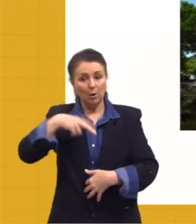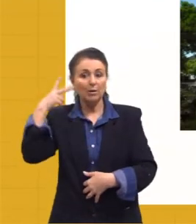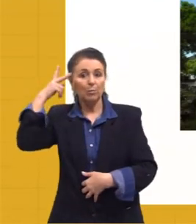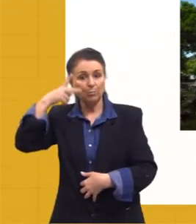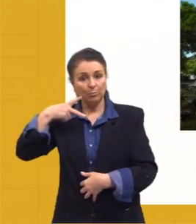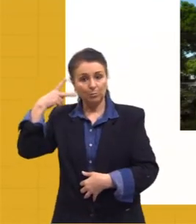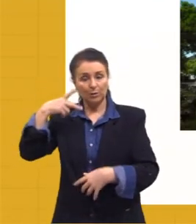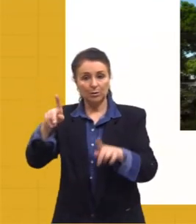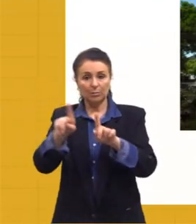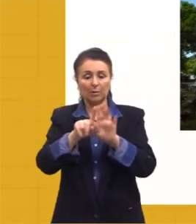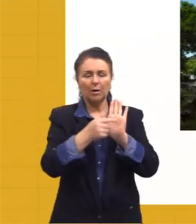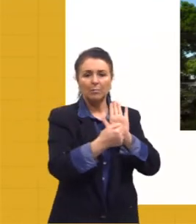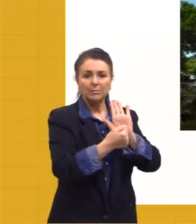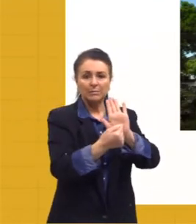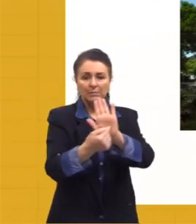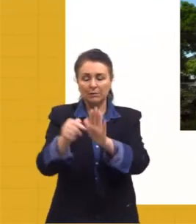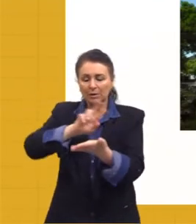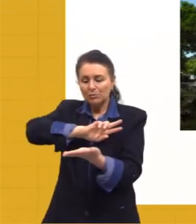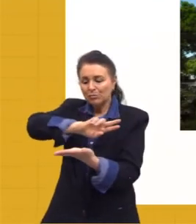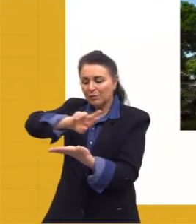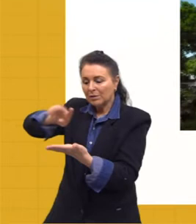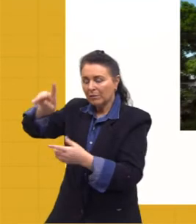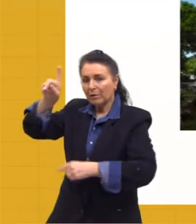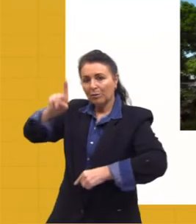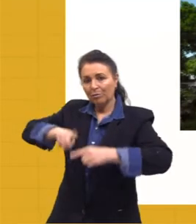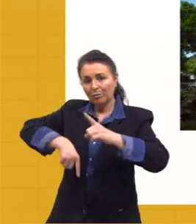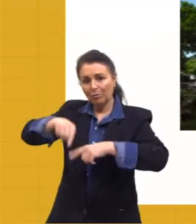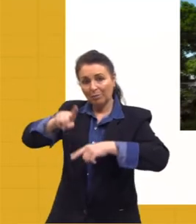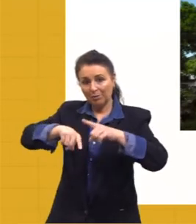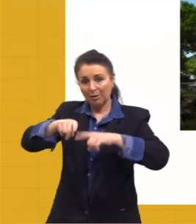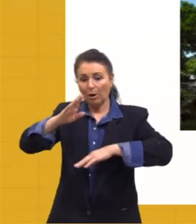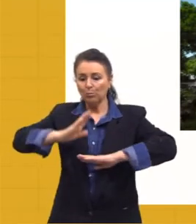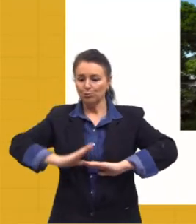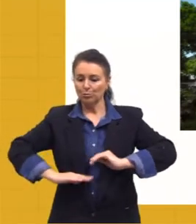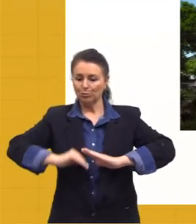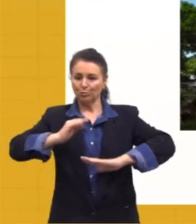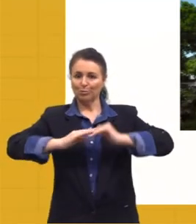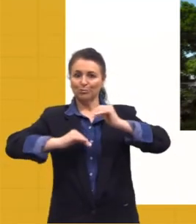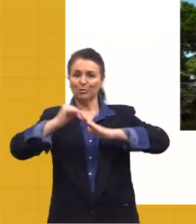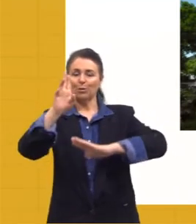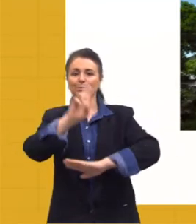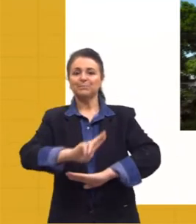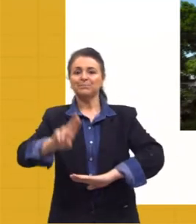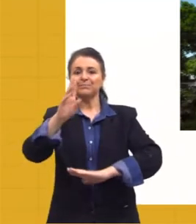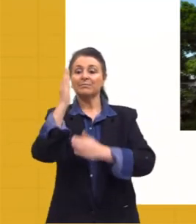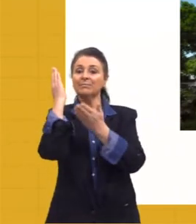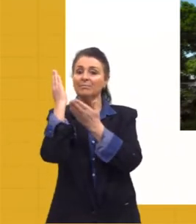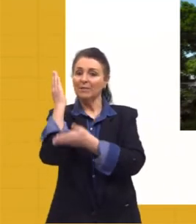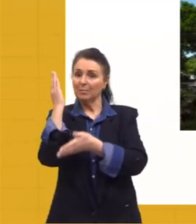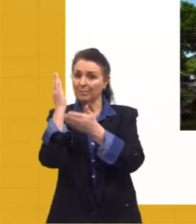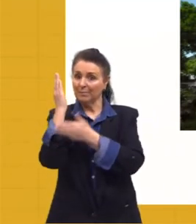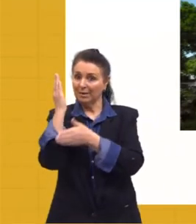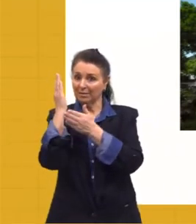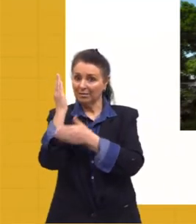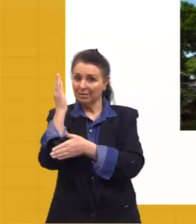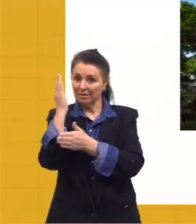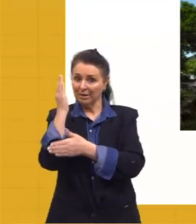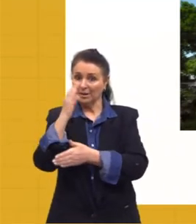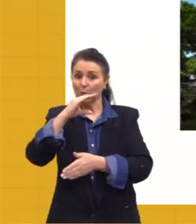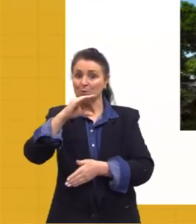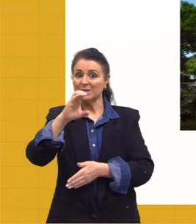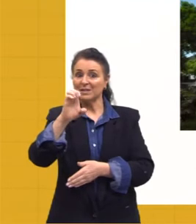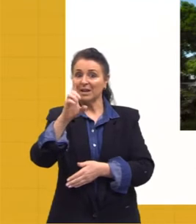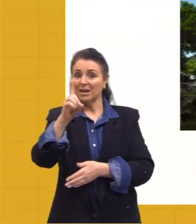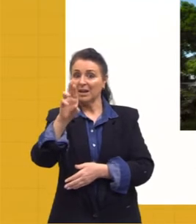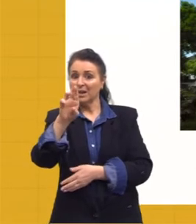Apresentava diversidade no material de construção, utilizava bastante madeira, o cedro era uma